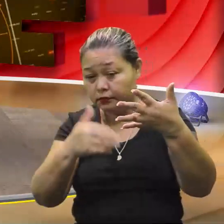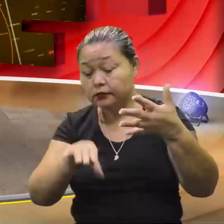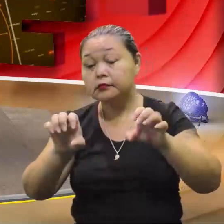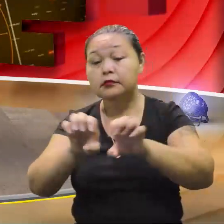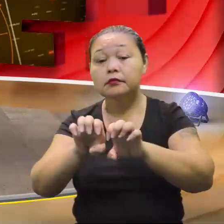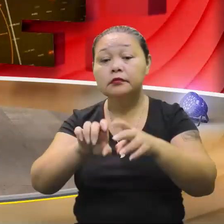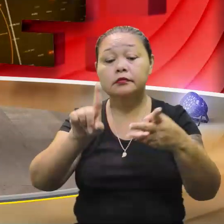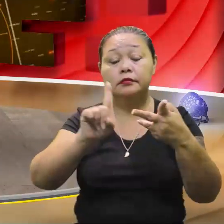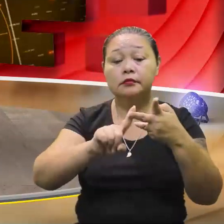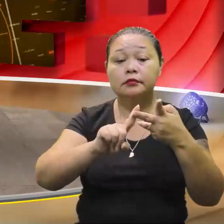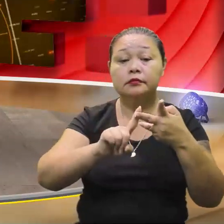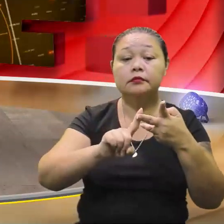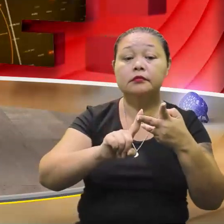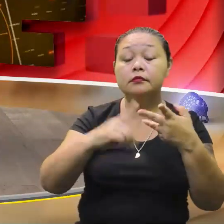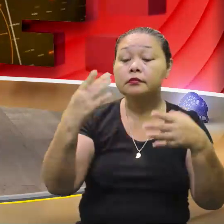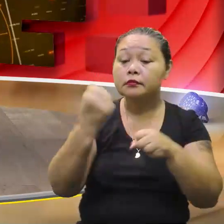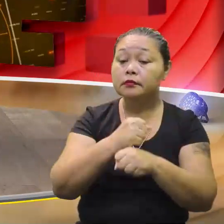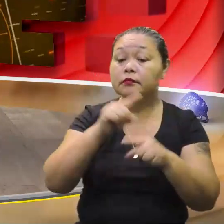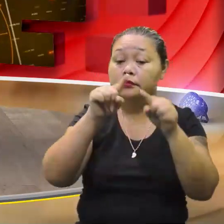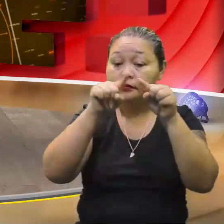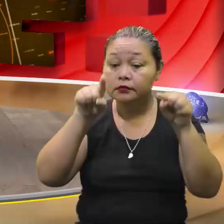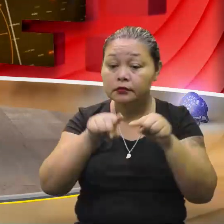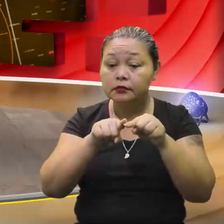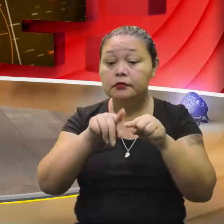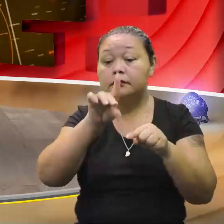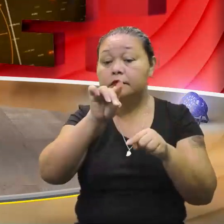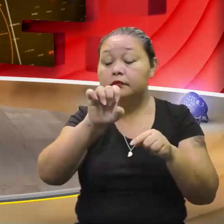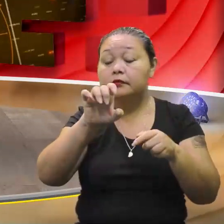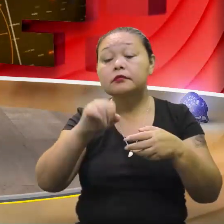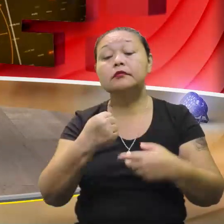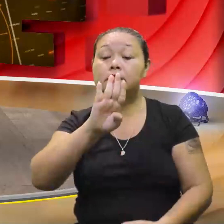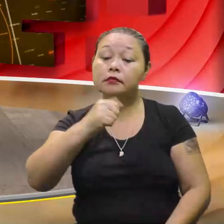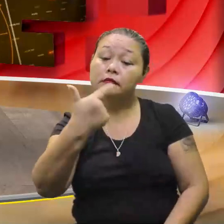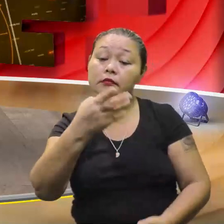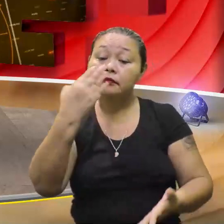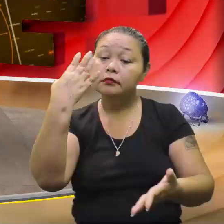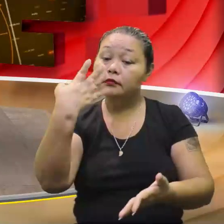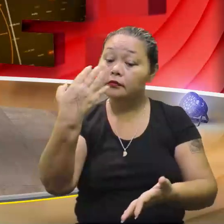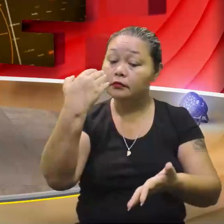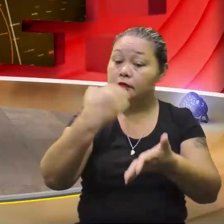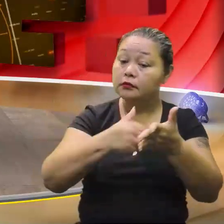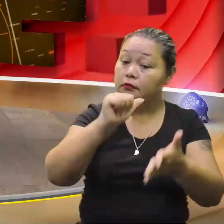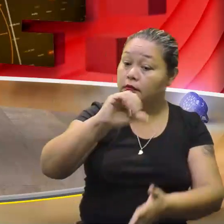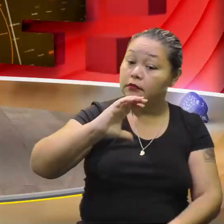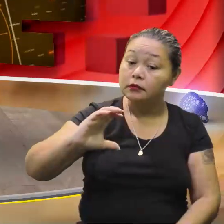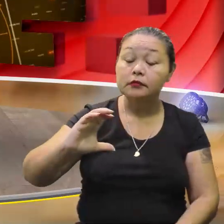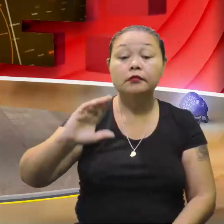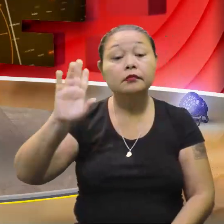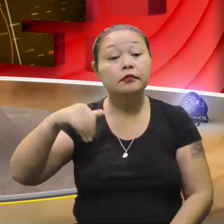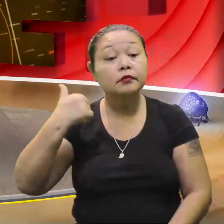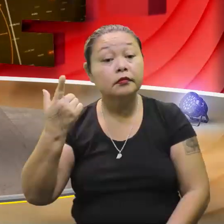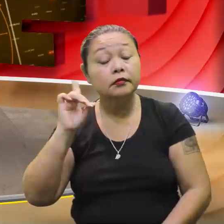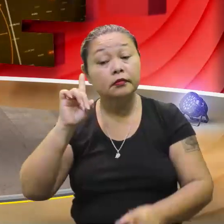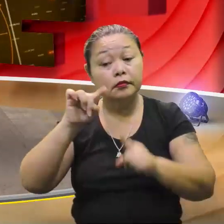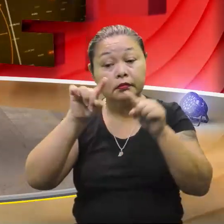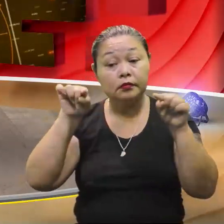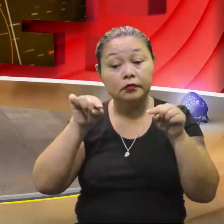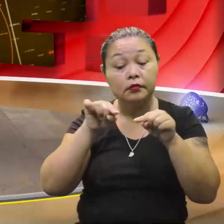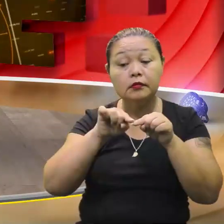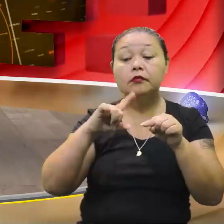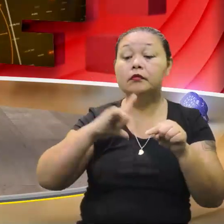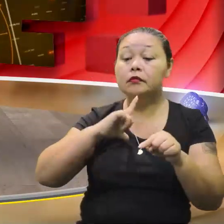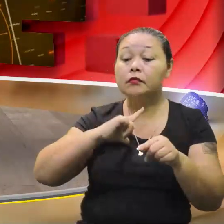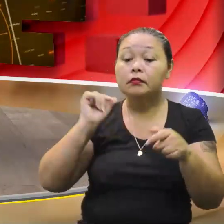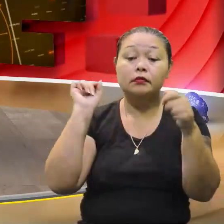equação. E o segundo? Segundo, calcular o delta. Delta. B ao quadrado menos 4C, é o delta que